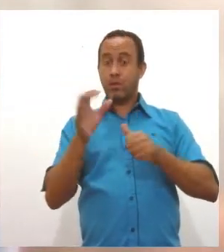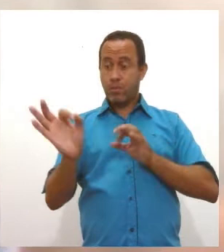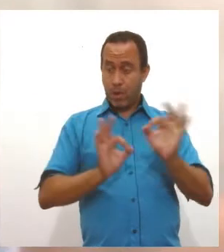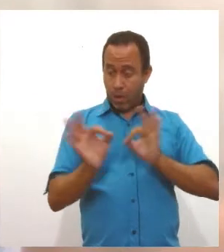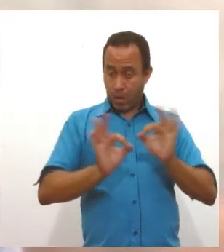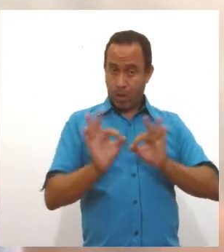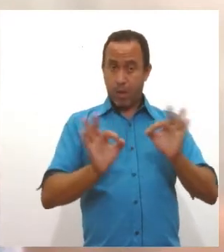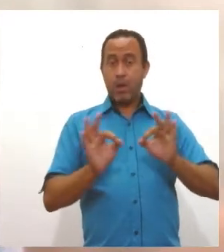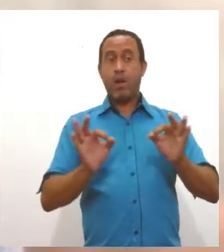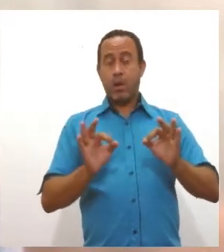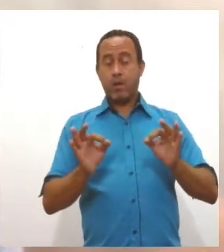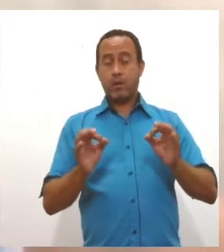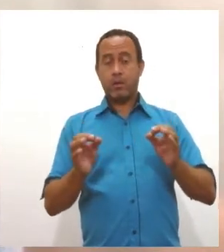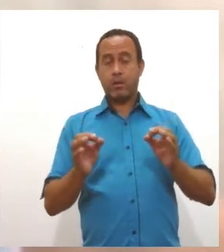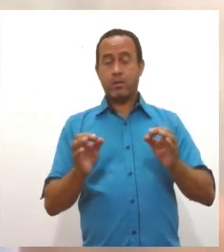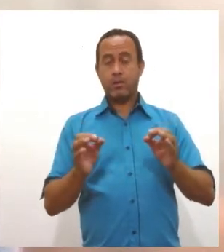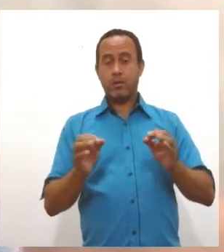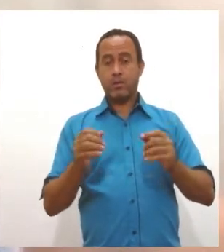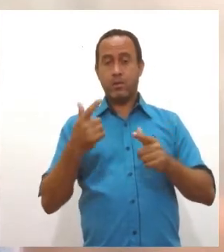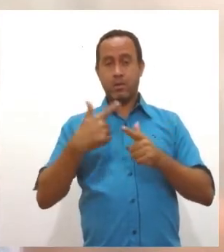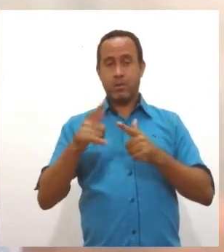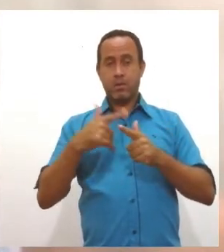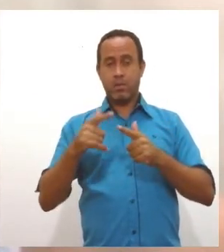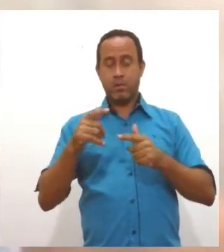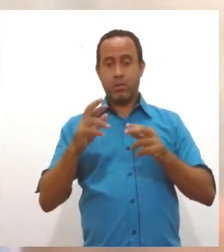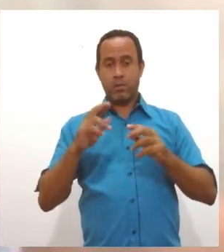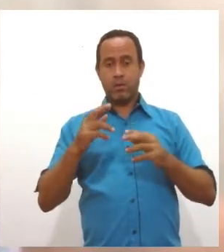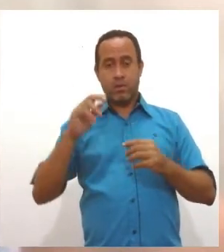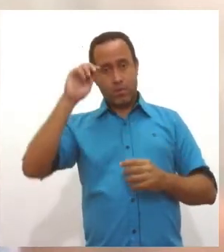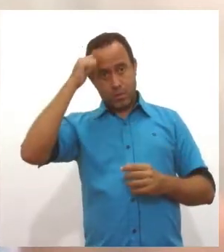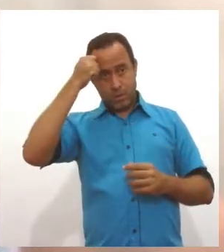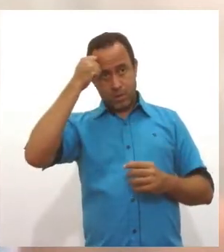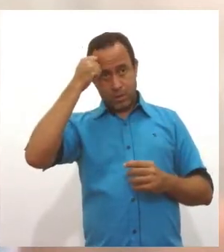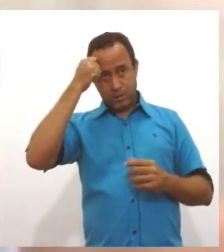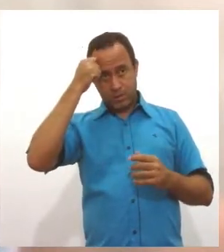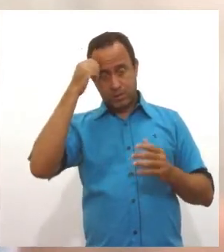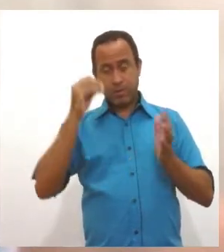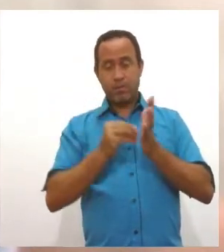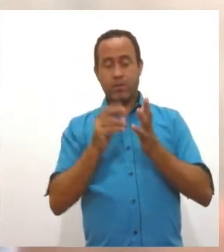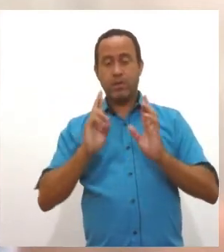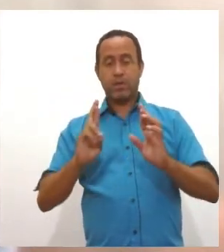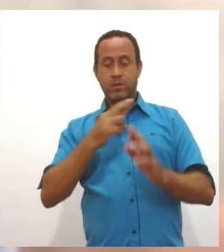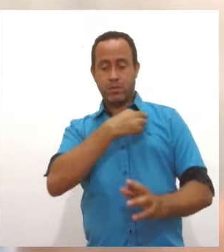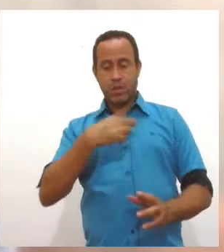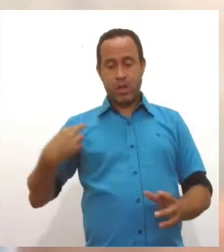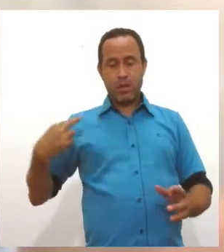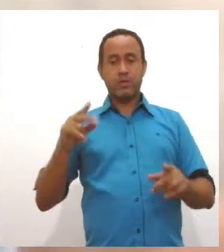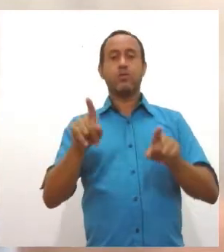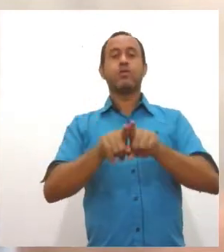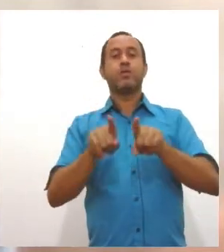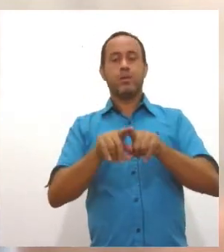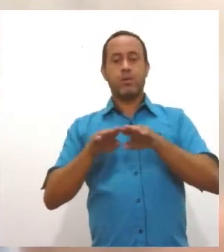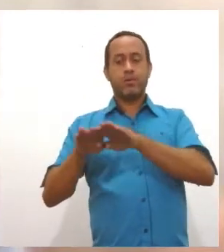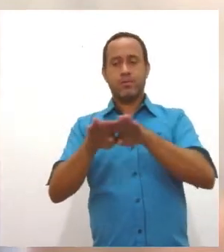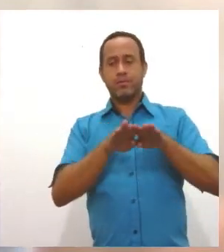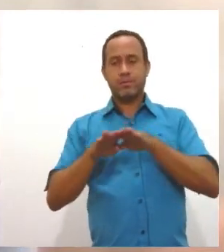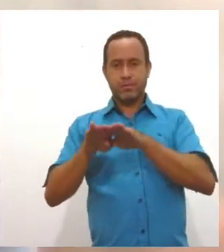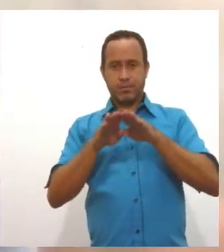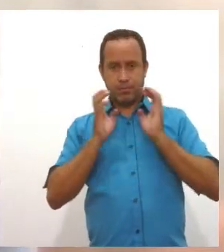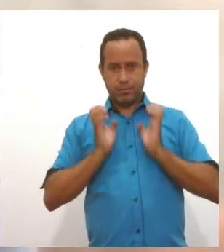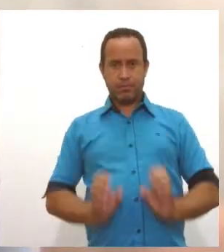relacionadas ao racismo e à intolerância religiosa, a Coordenadoria de Promoção da Igualdade Étnico-Racial,